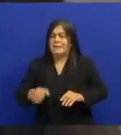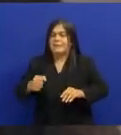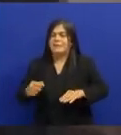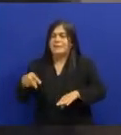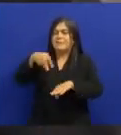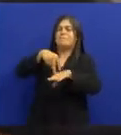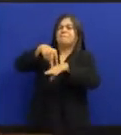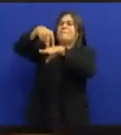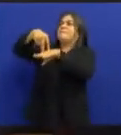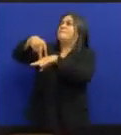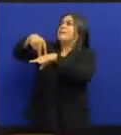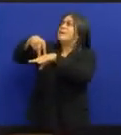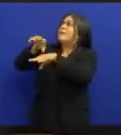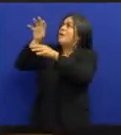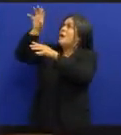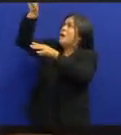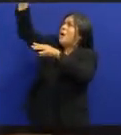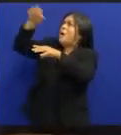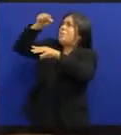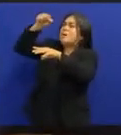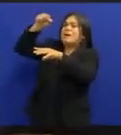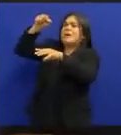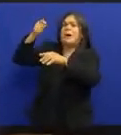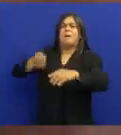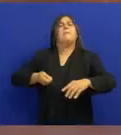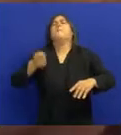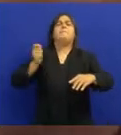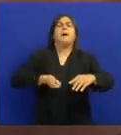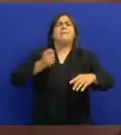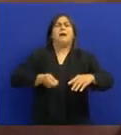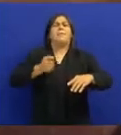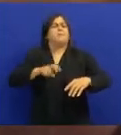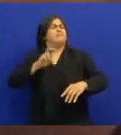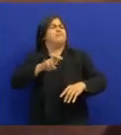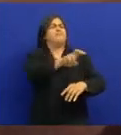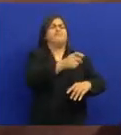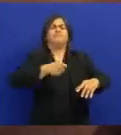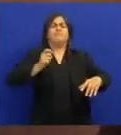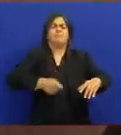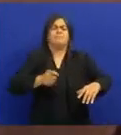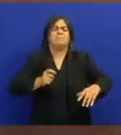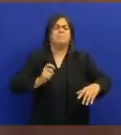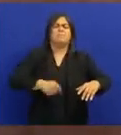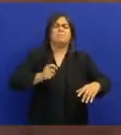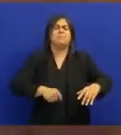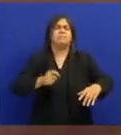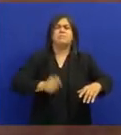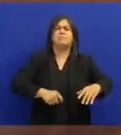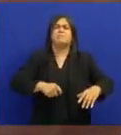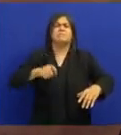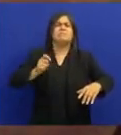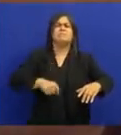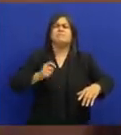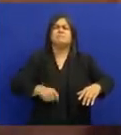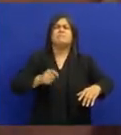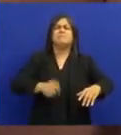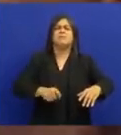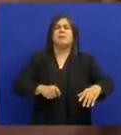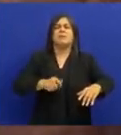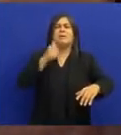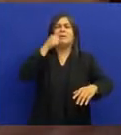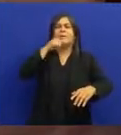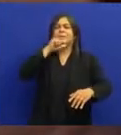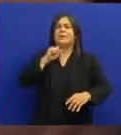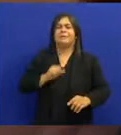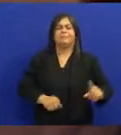Subiu um tamburete E subiu na mesa Para tirar o jabumba E foi para o terreiro Aí ficou batendo Aí a